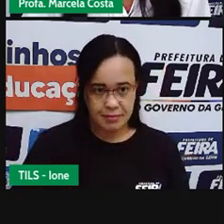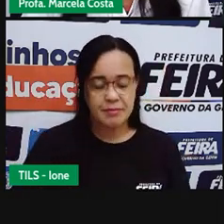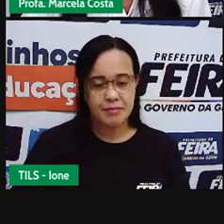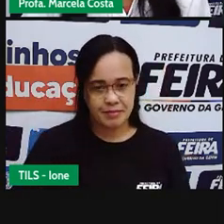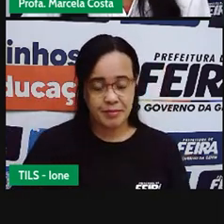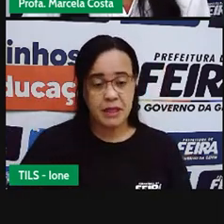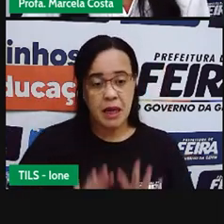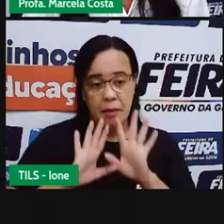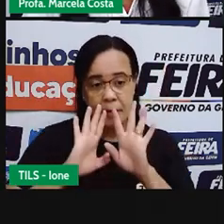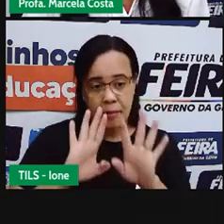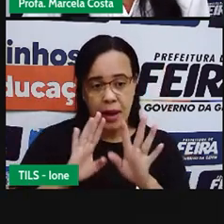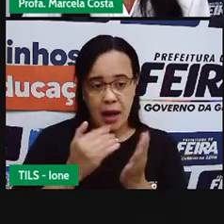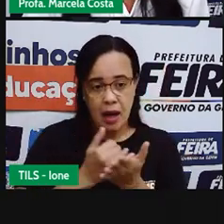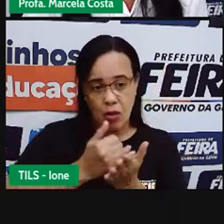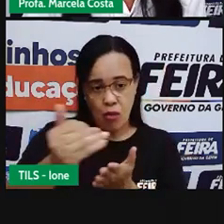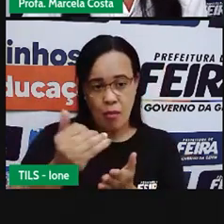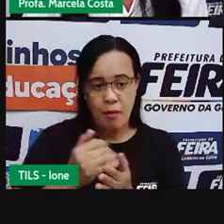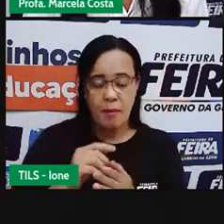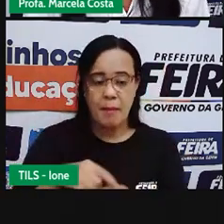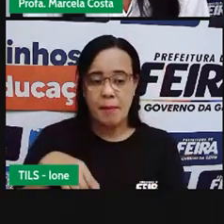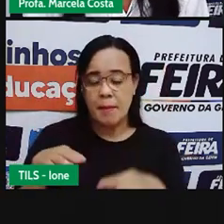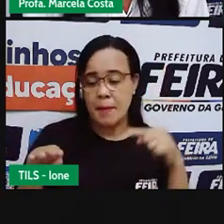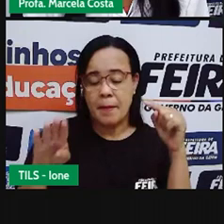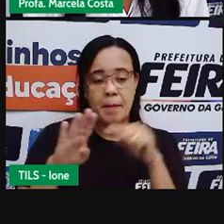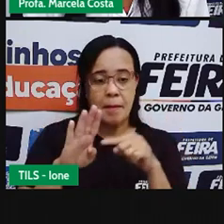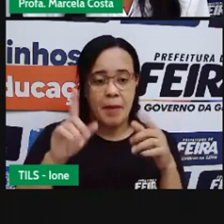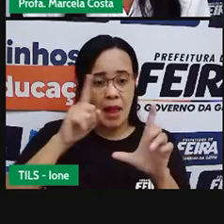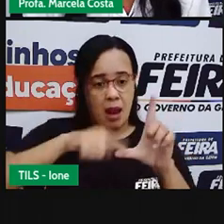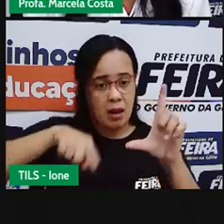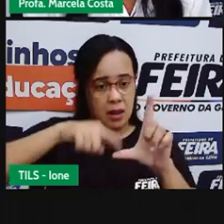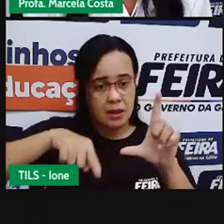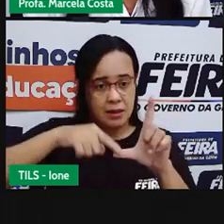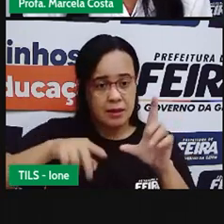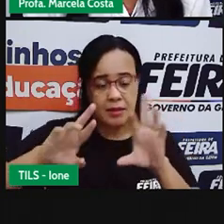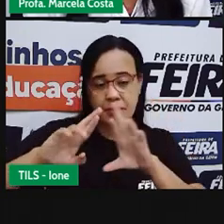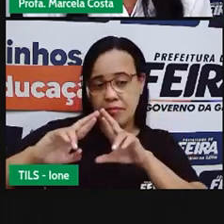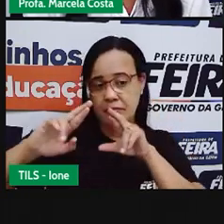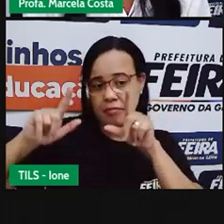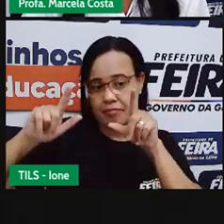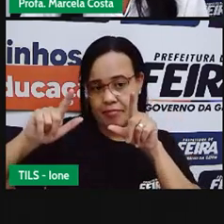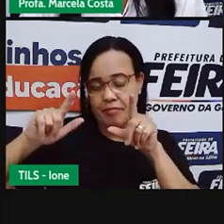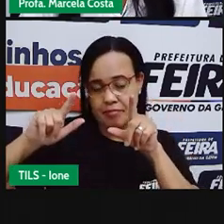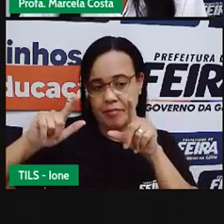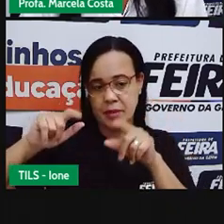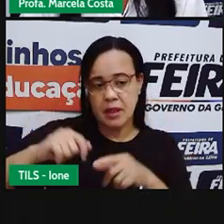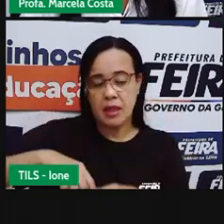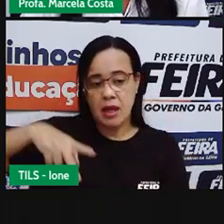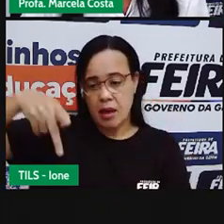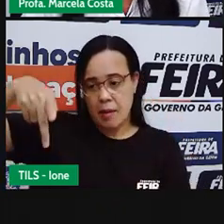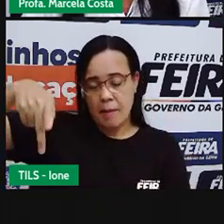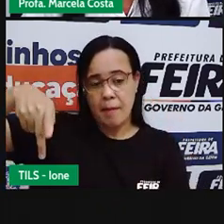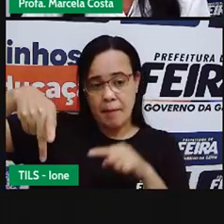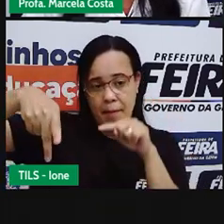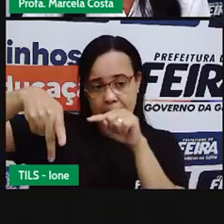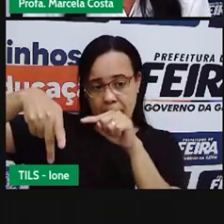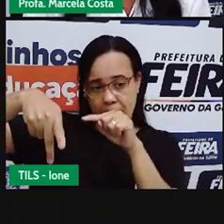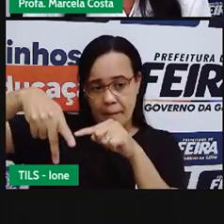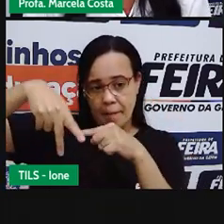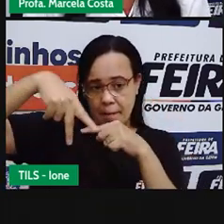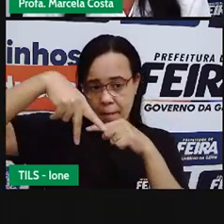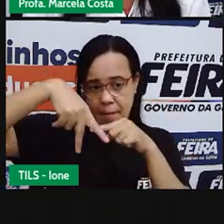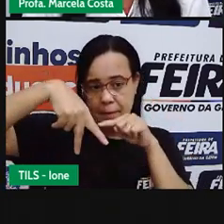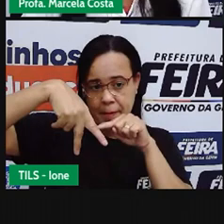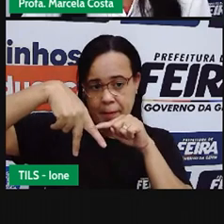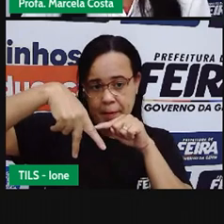Mas as iniciais São diferentes Um inicial Inicial de pote É a letra P